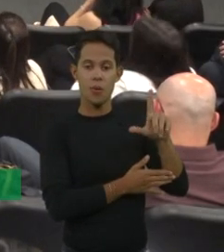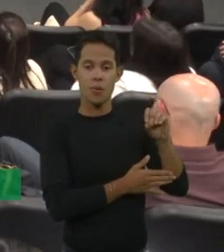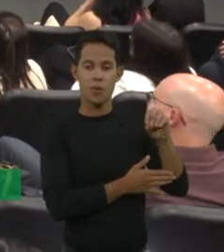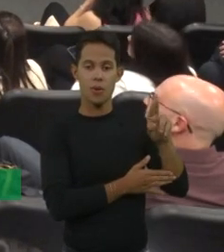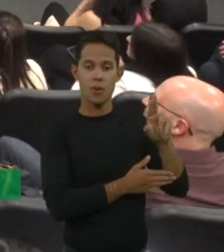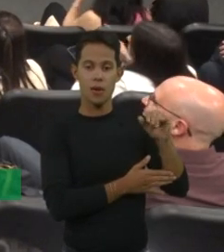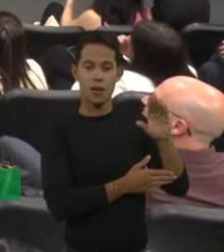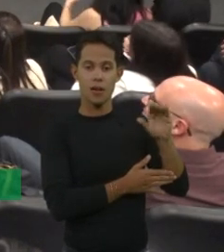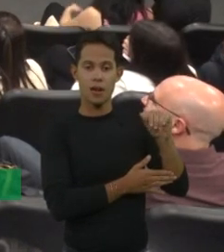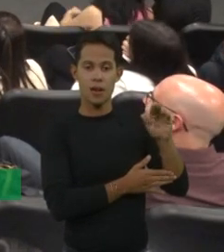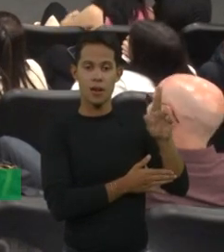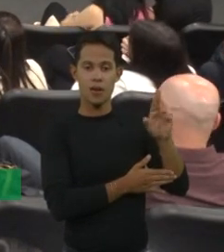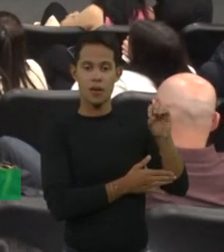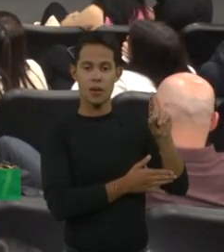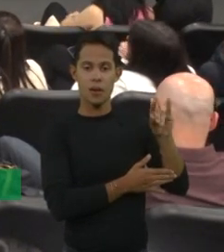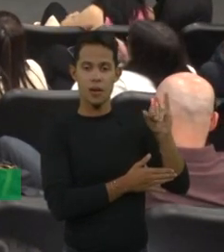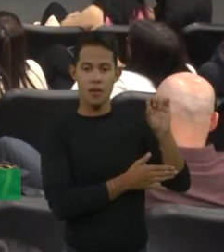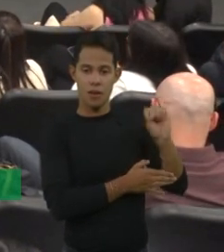quais seus sinais e sintomas?